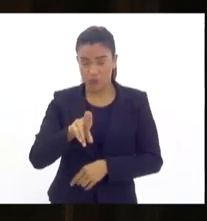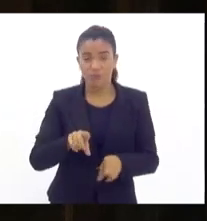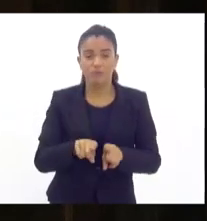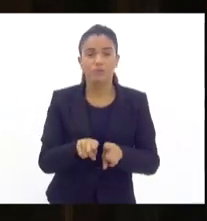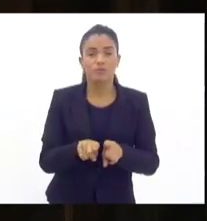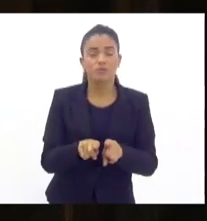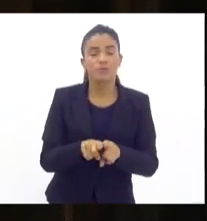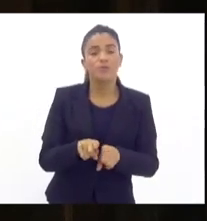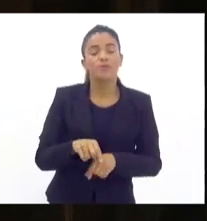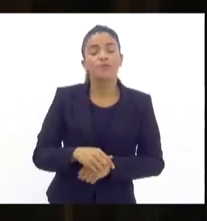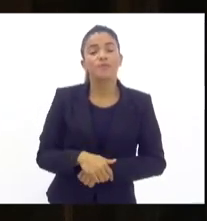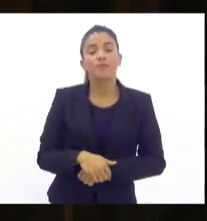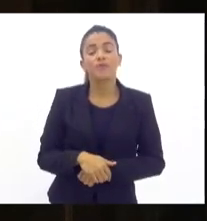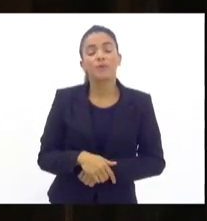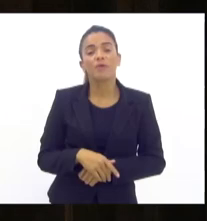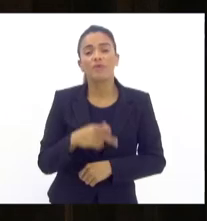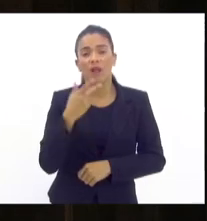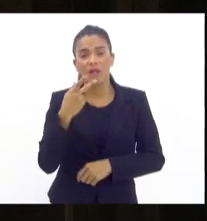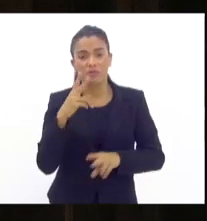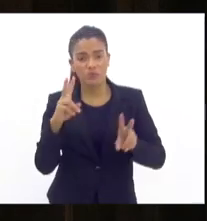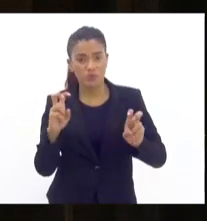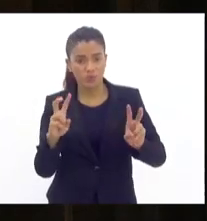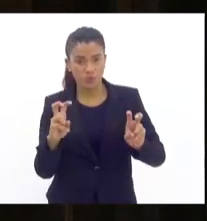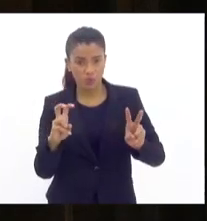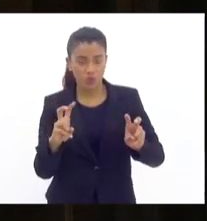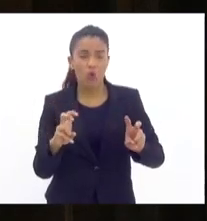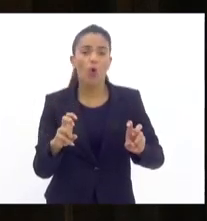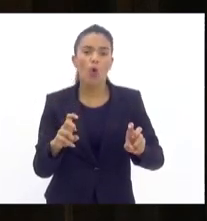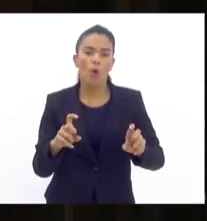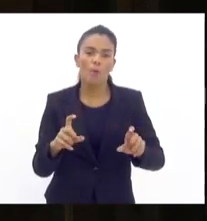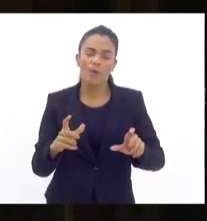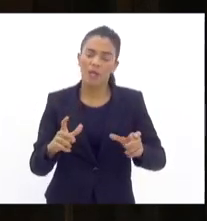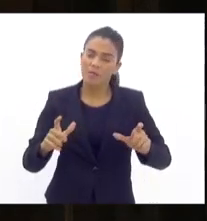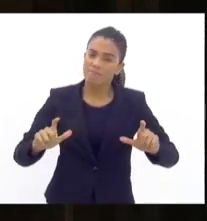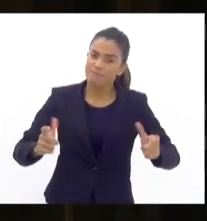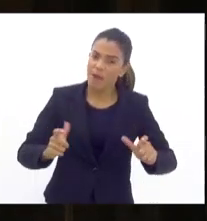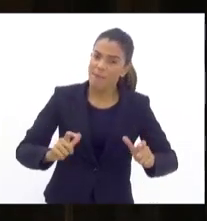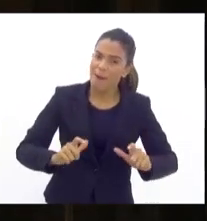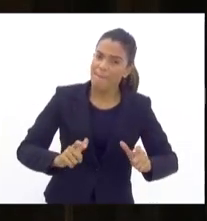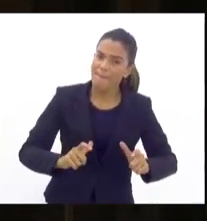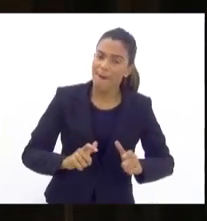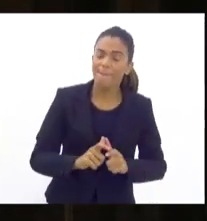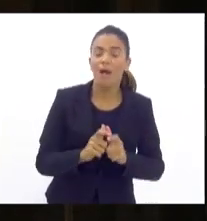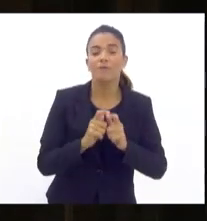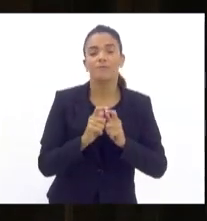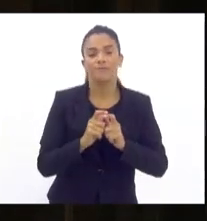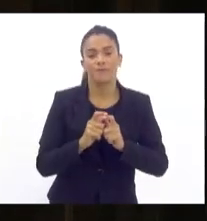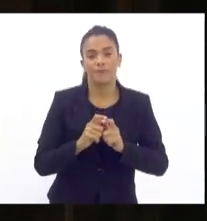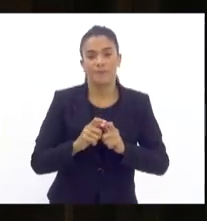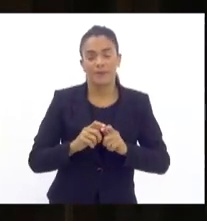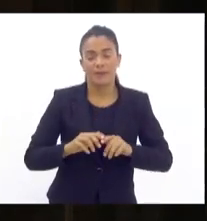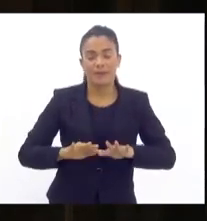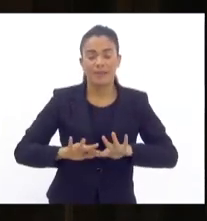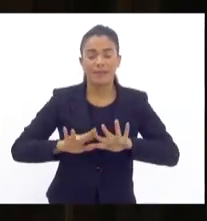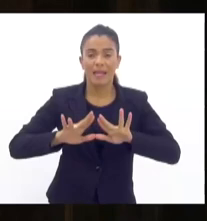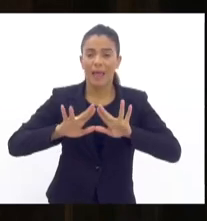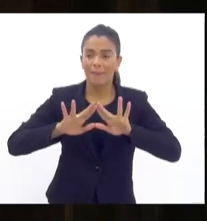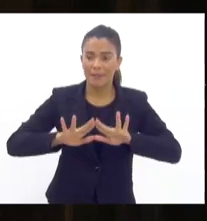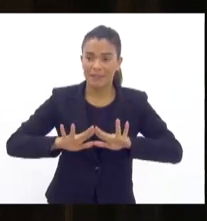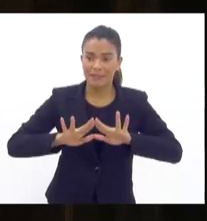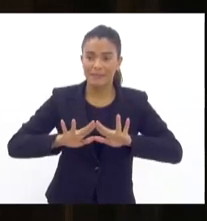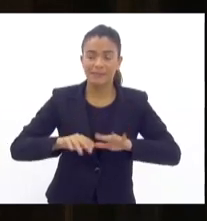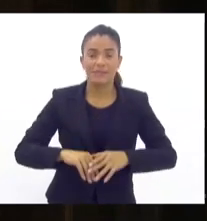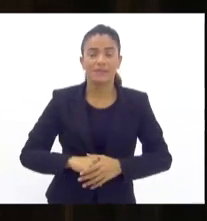trazer à luz também essa questão do enfraquecimento da milícia, que a gente já teve um debate aqui muito bom, muito